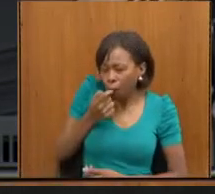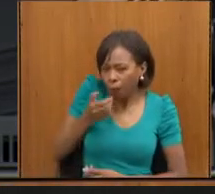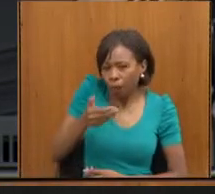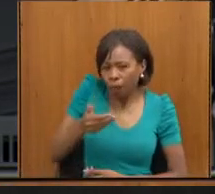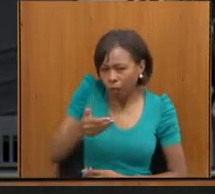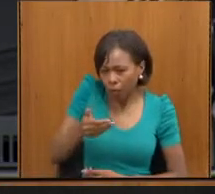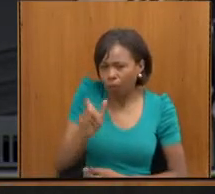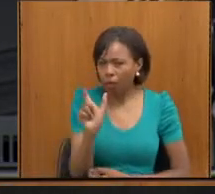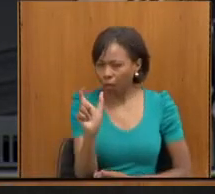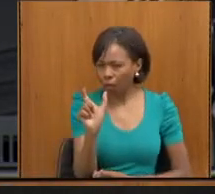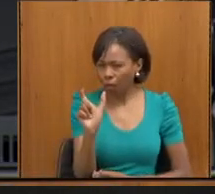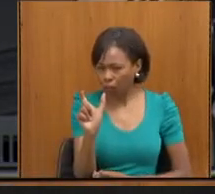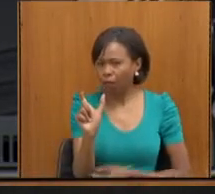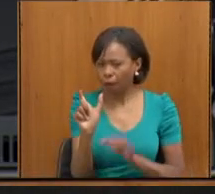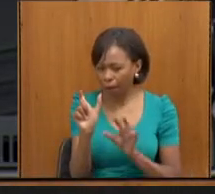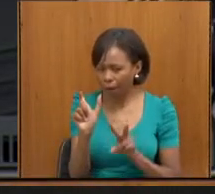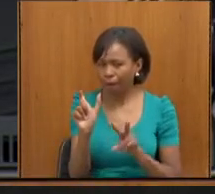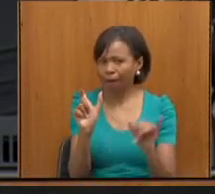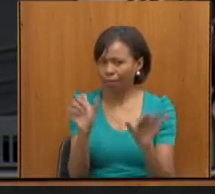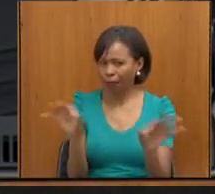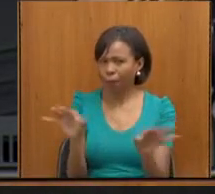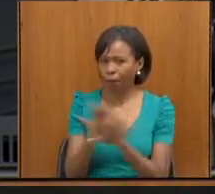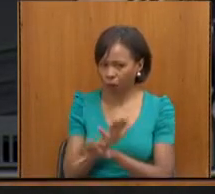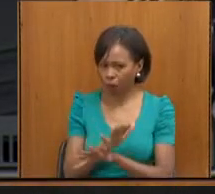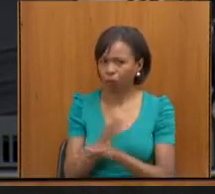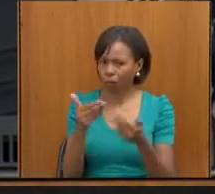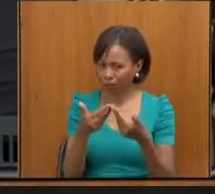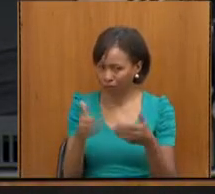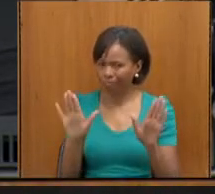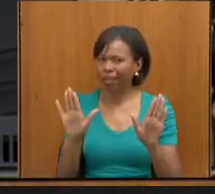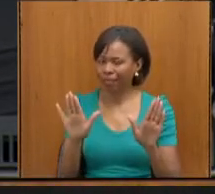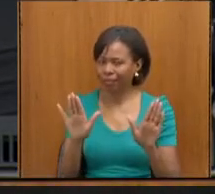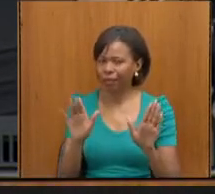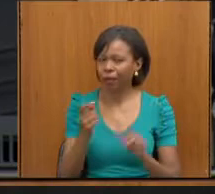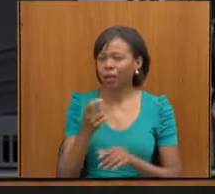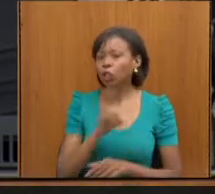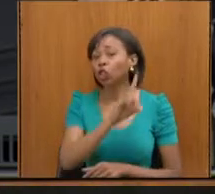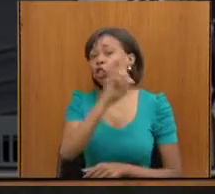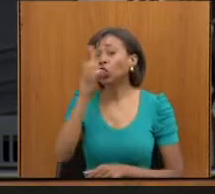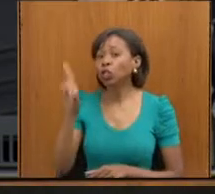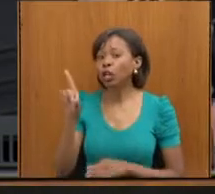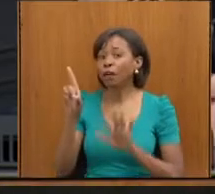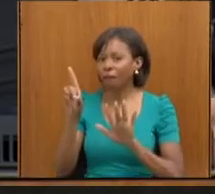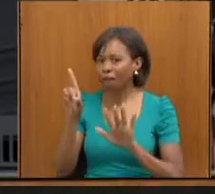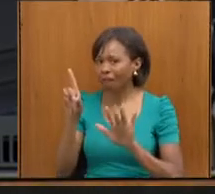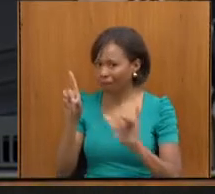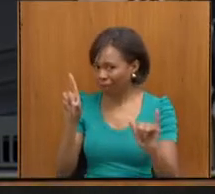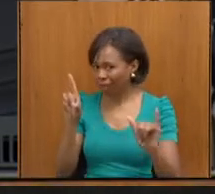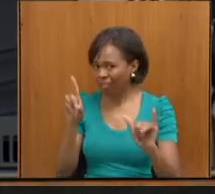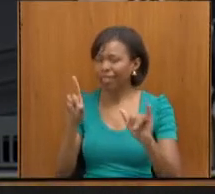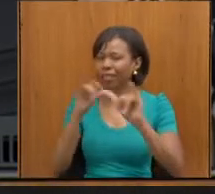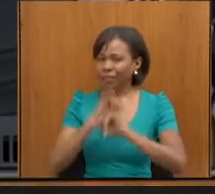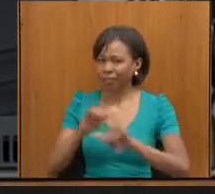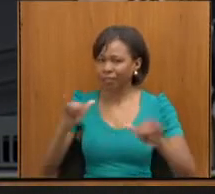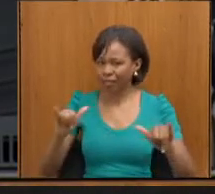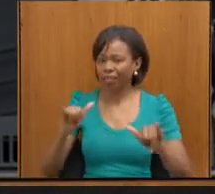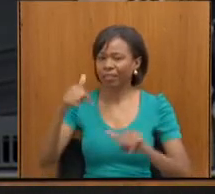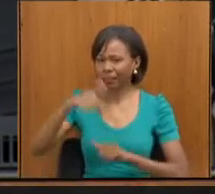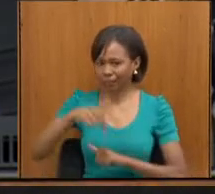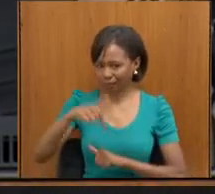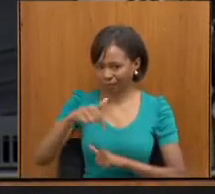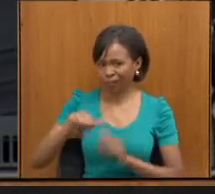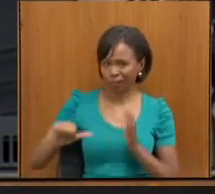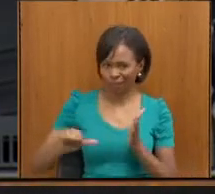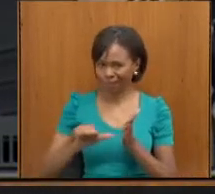nos próximos dias, em data que em breve anunciarei ao senhor em primeira mão,